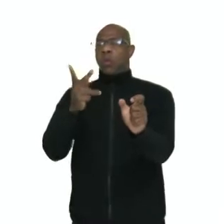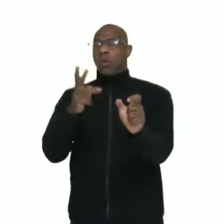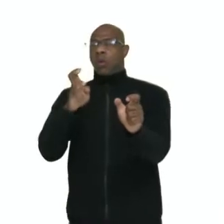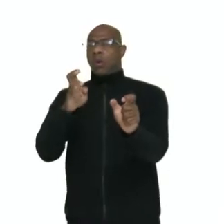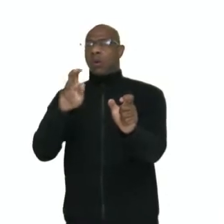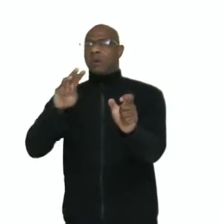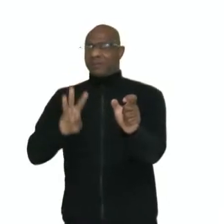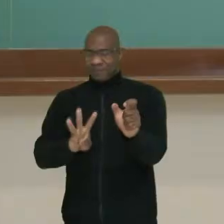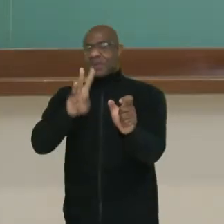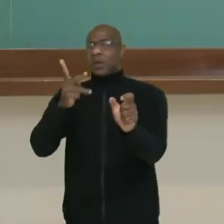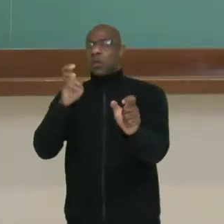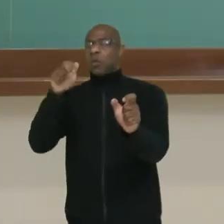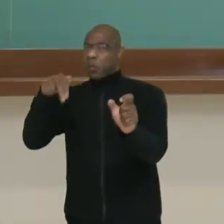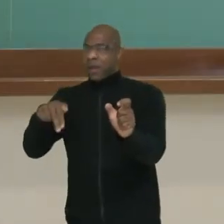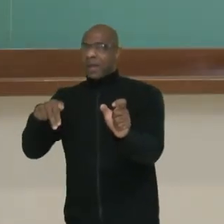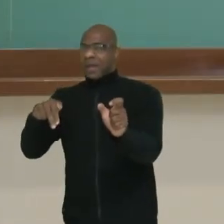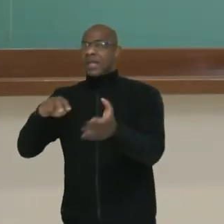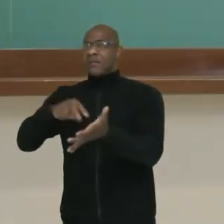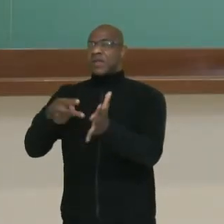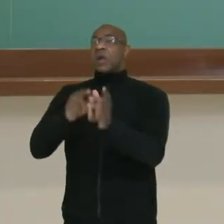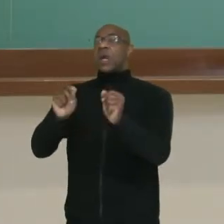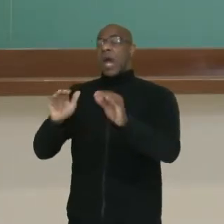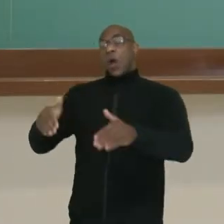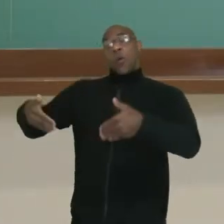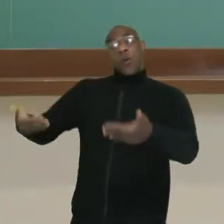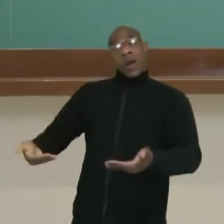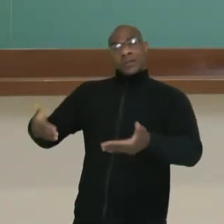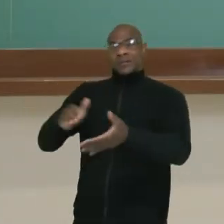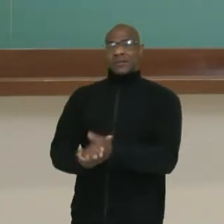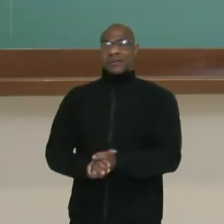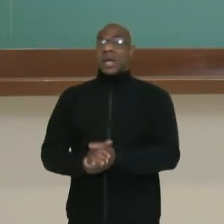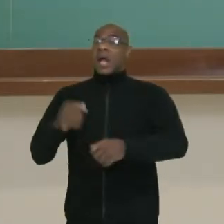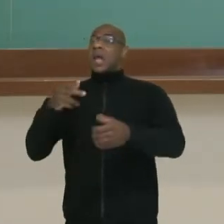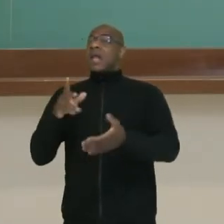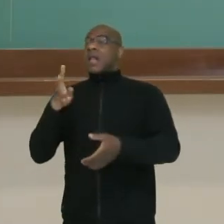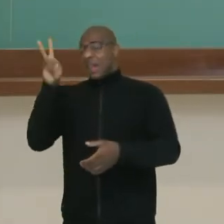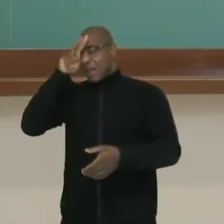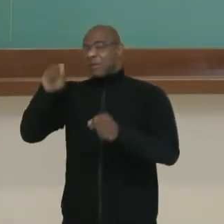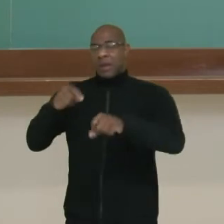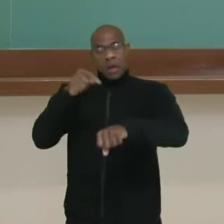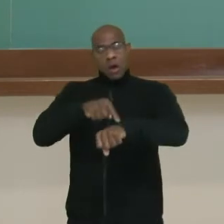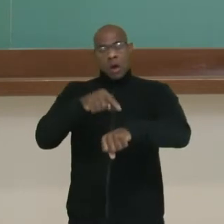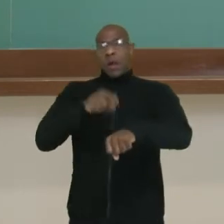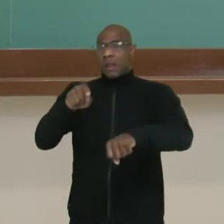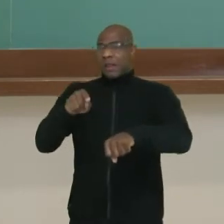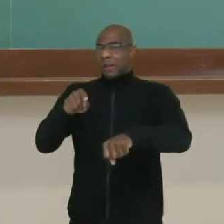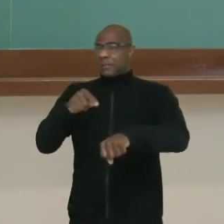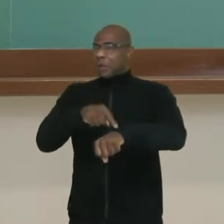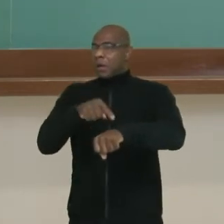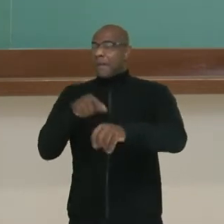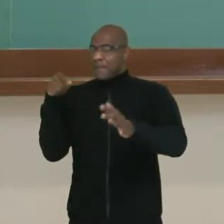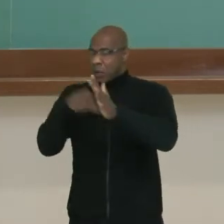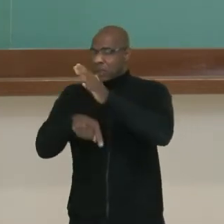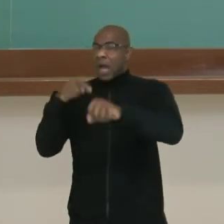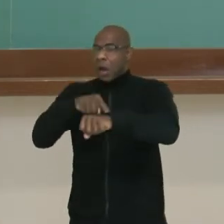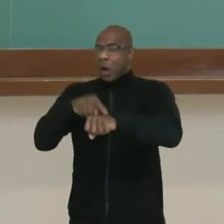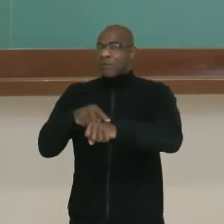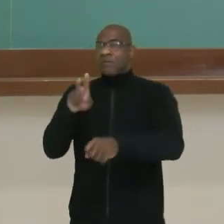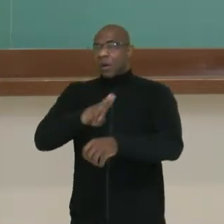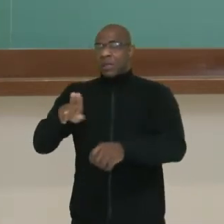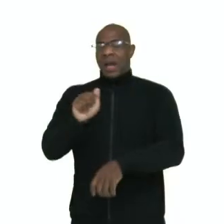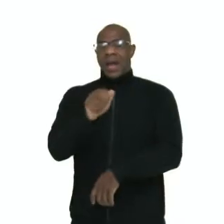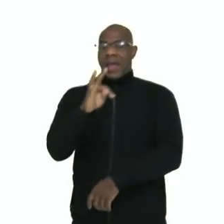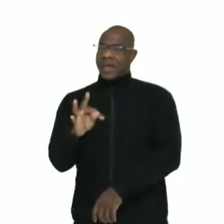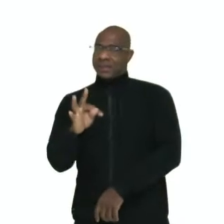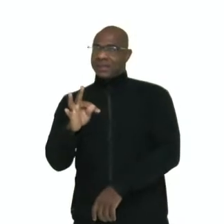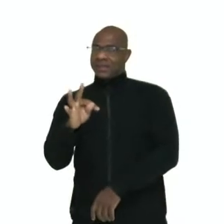acontece. Lembre-se que sempre que você for falar as horas, você vai usar a preposição at, antes da hora. Olha